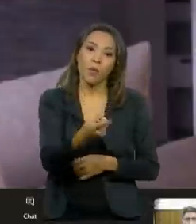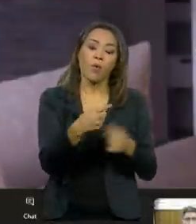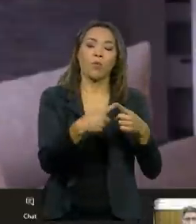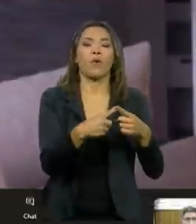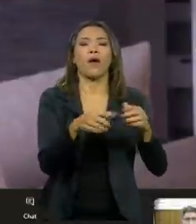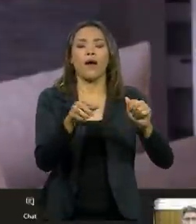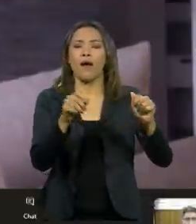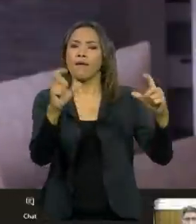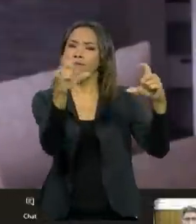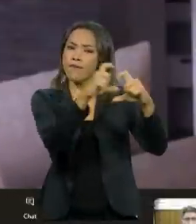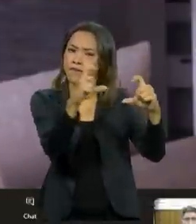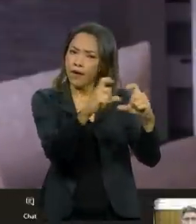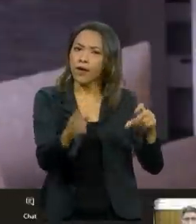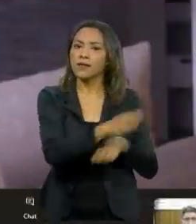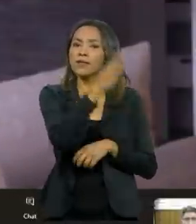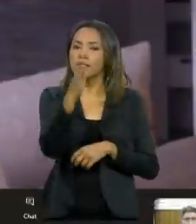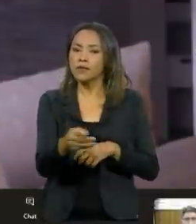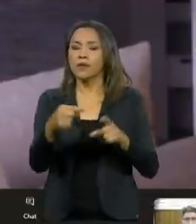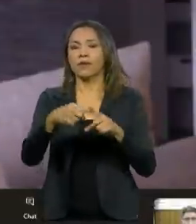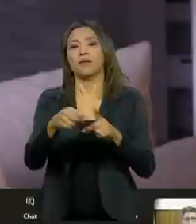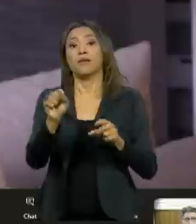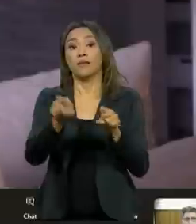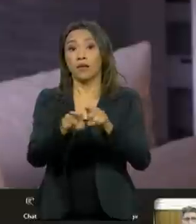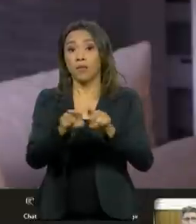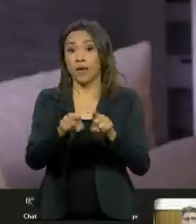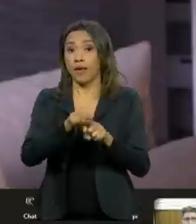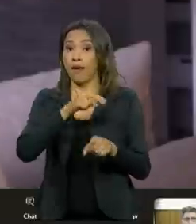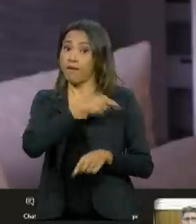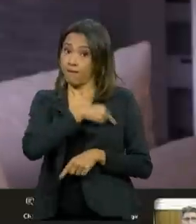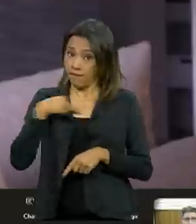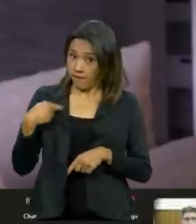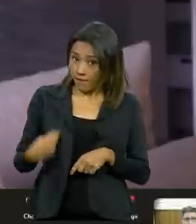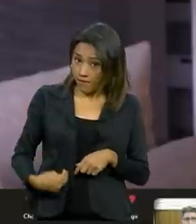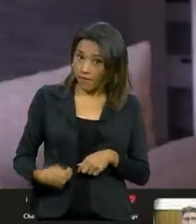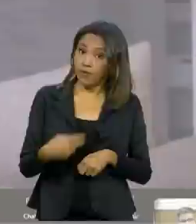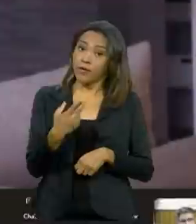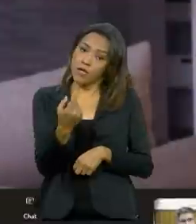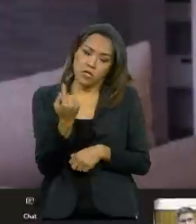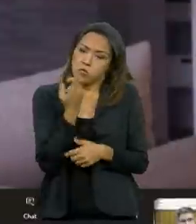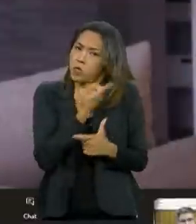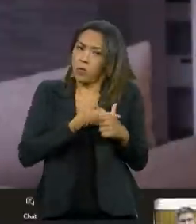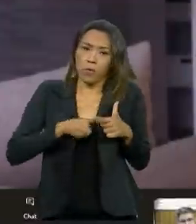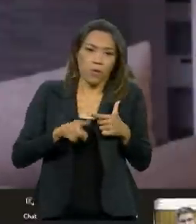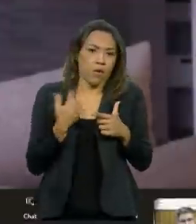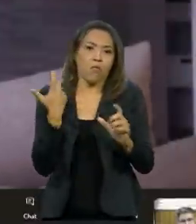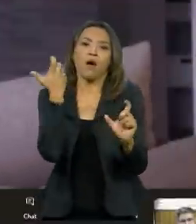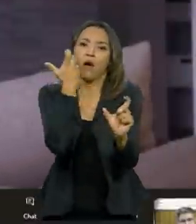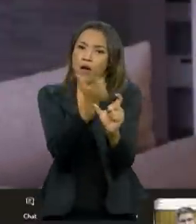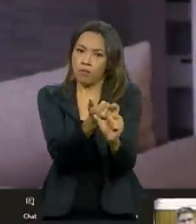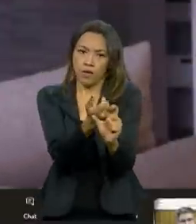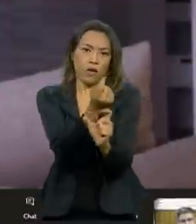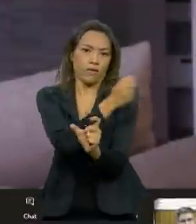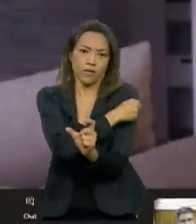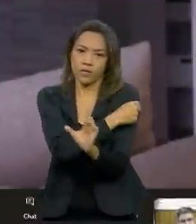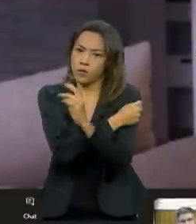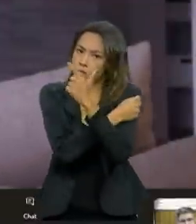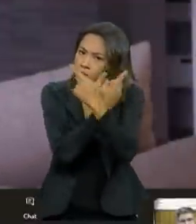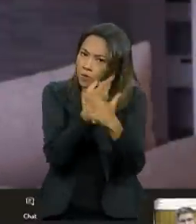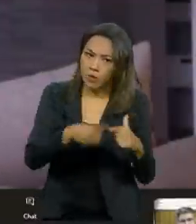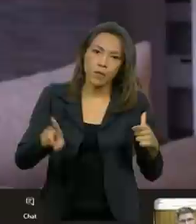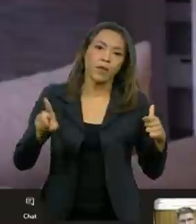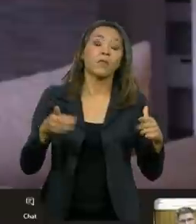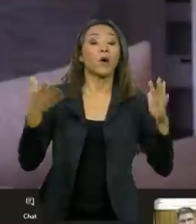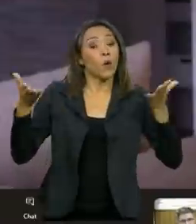Pfizer, elas são seguras para dar para as gestantes, sem qualquer problema. Hoje, por medida de precaução,